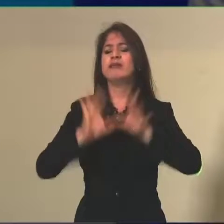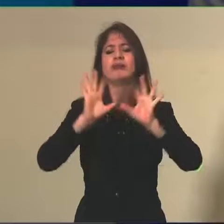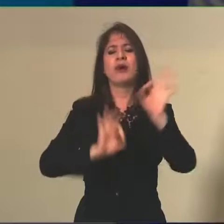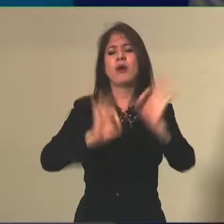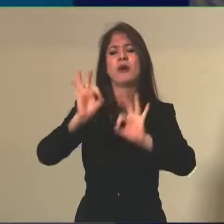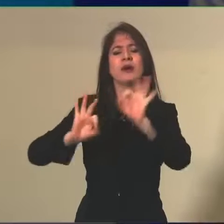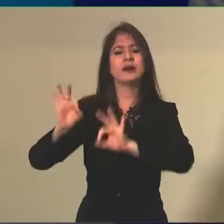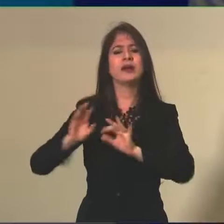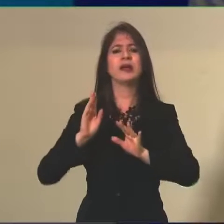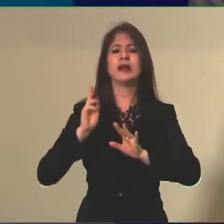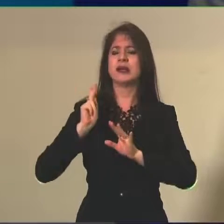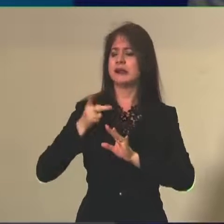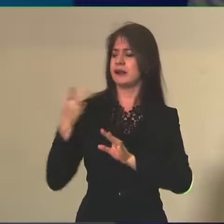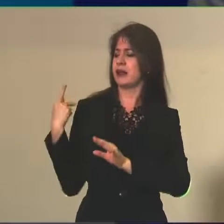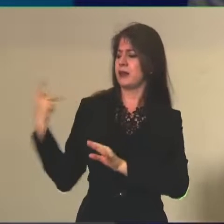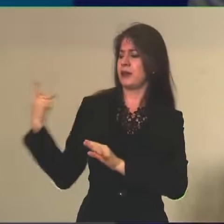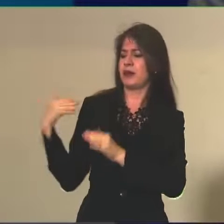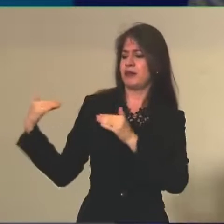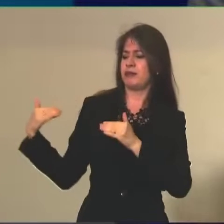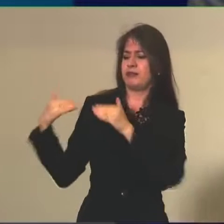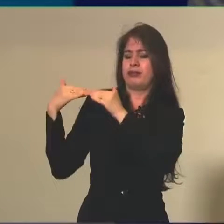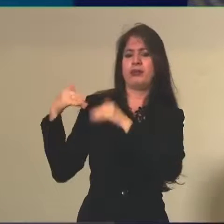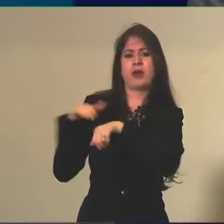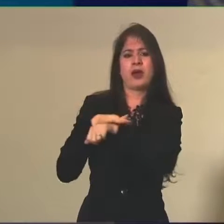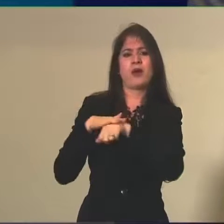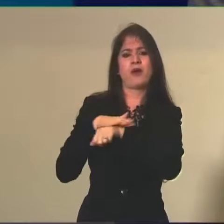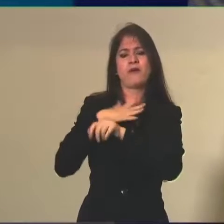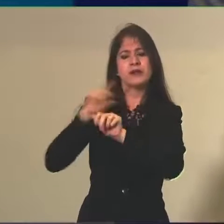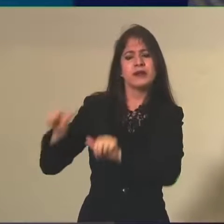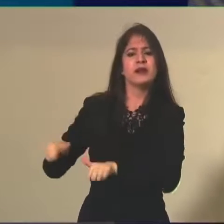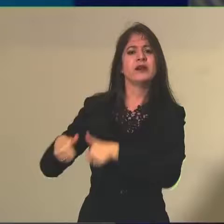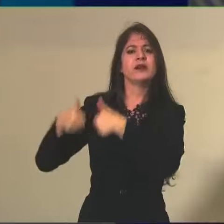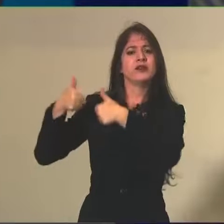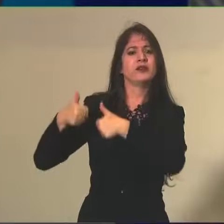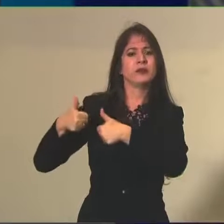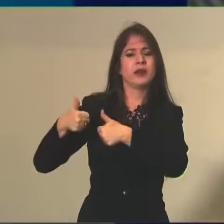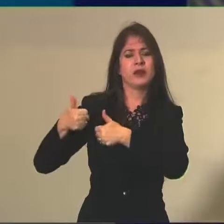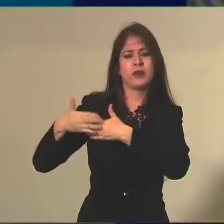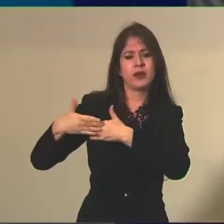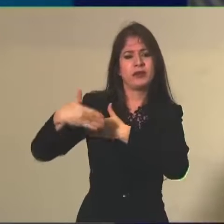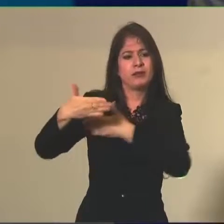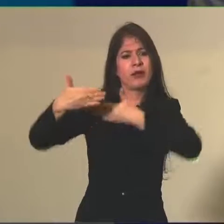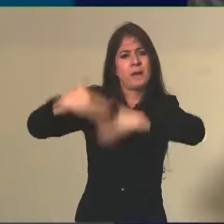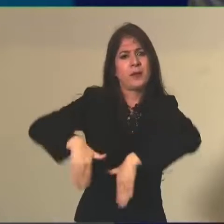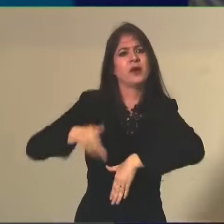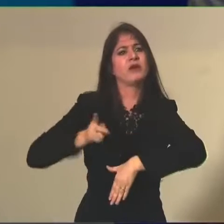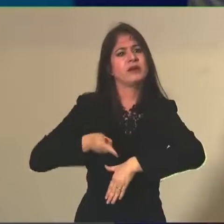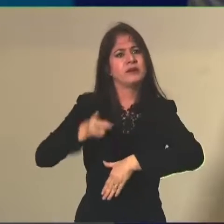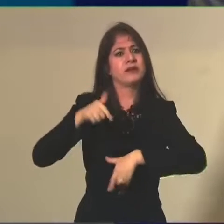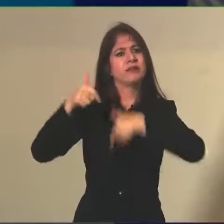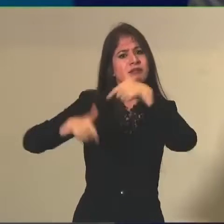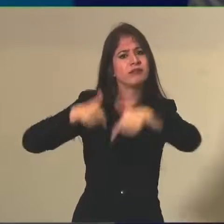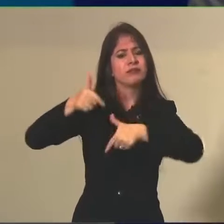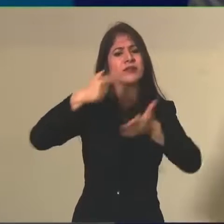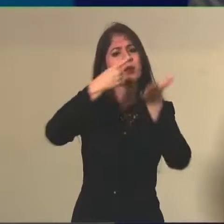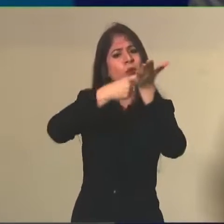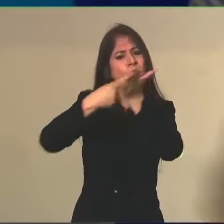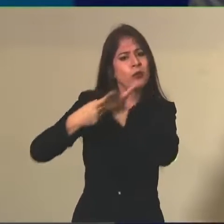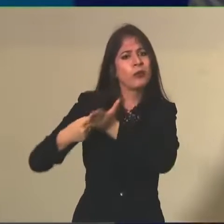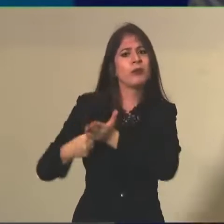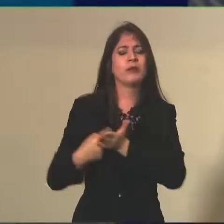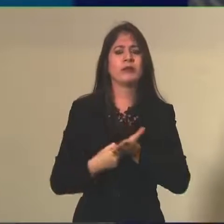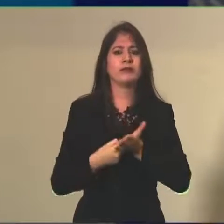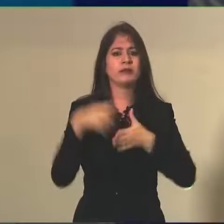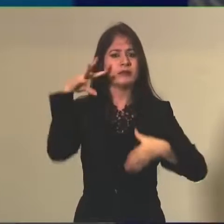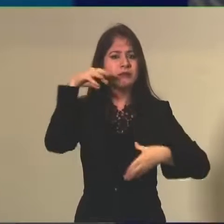presidente Moreno e sempre na lógica que eu trouxe de melhorar a governança do exame e sempre trabalhar no sentido de cumprir tudo aquilo que